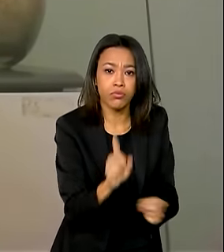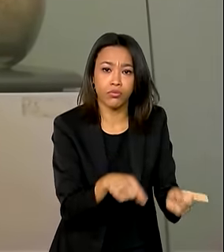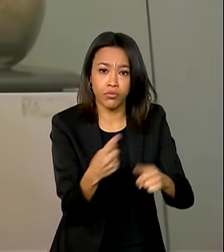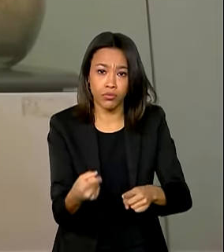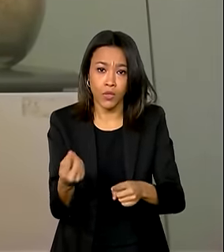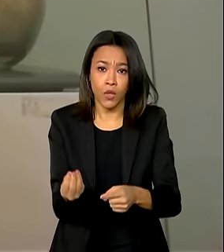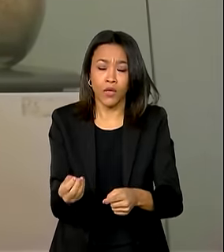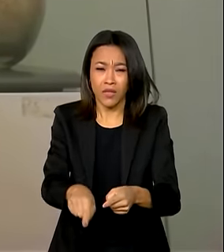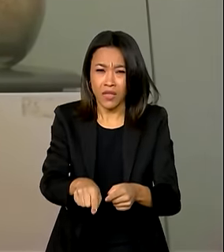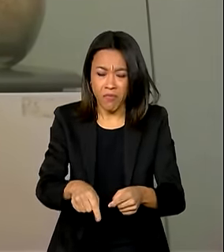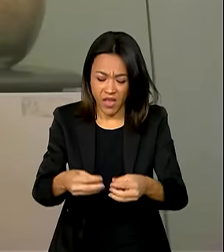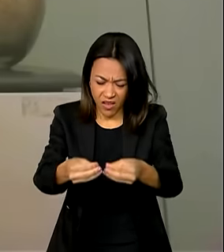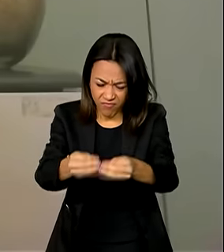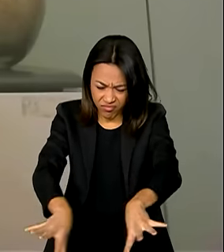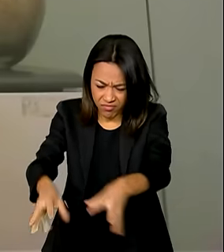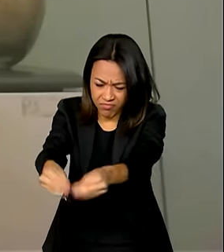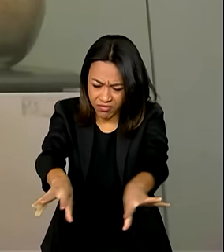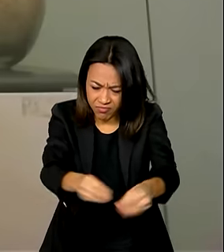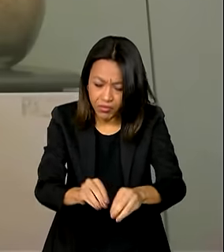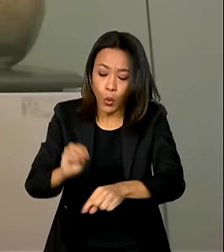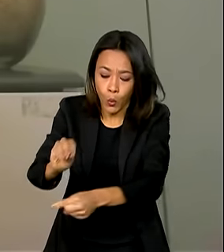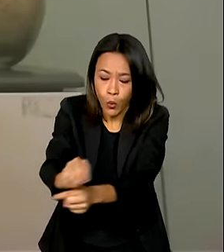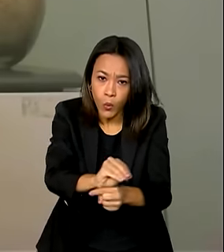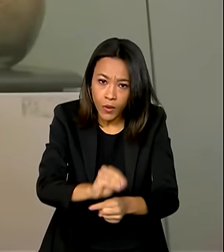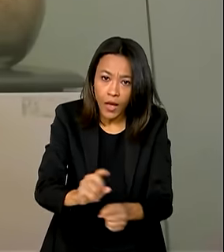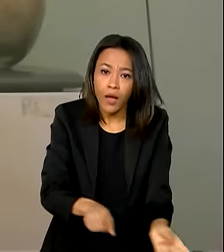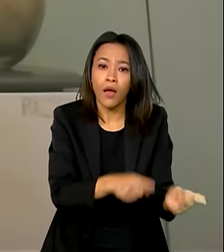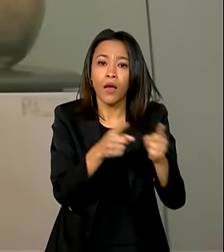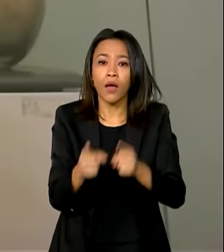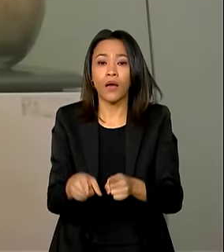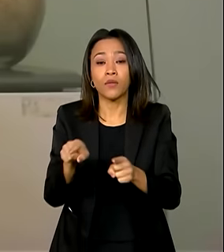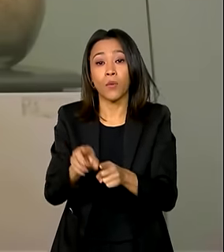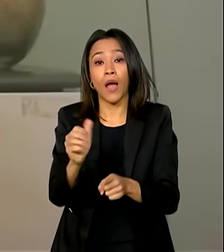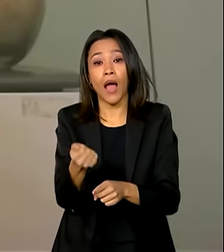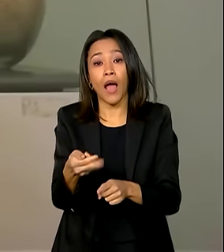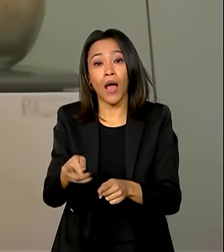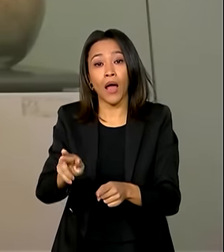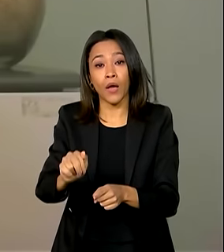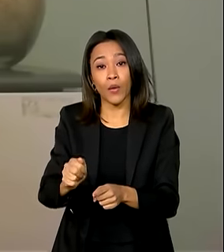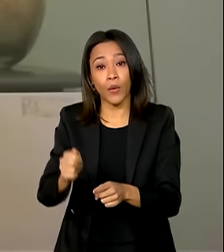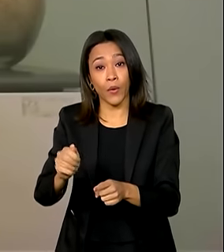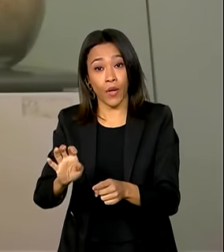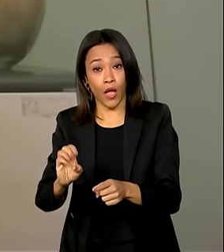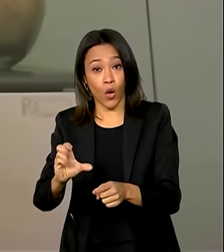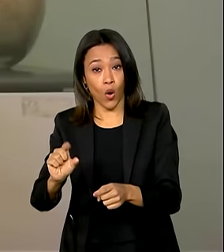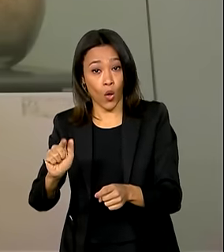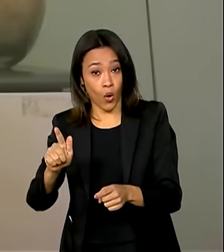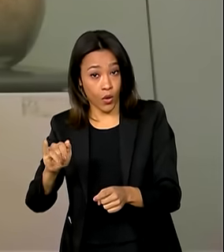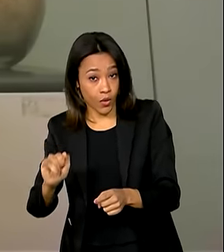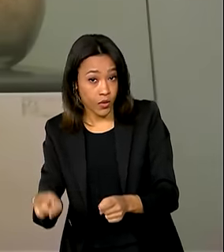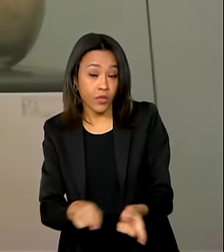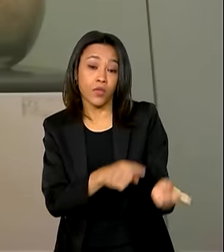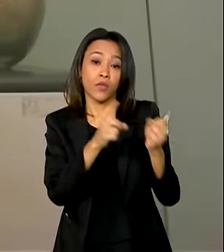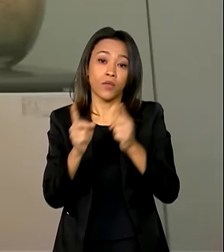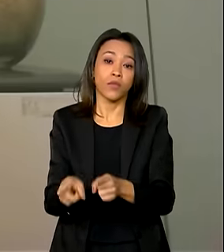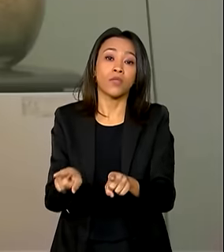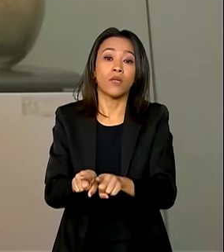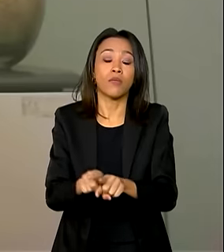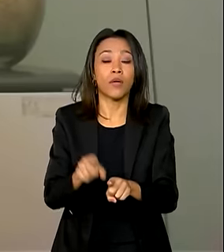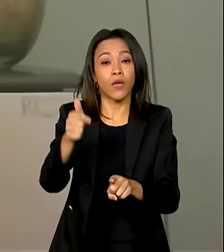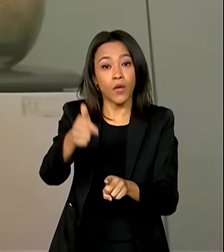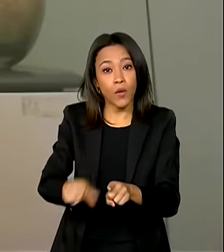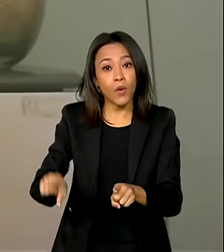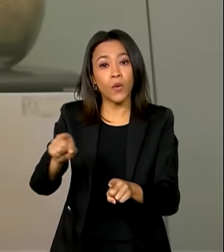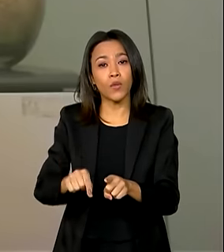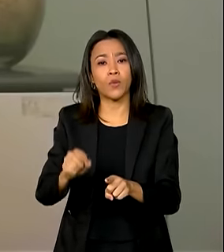degradadas, produção agroecológica, fortalecimento de produtos da cadeia da